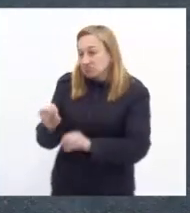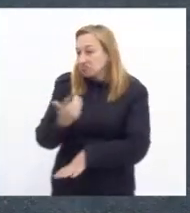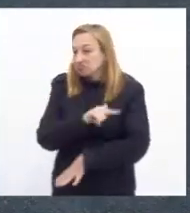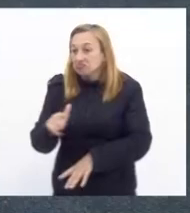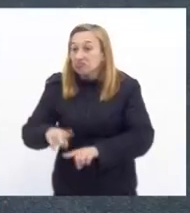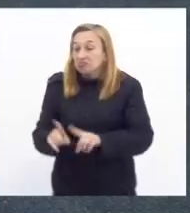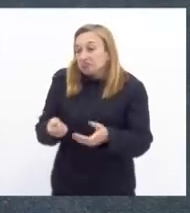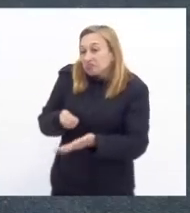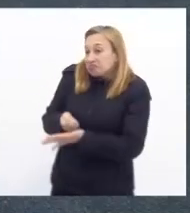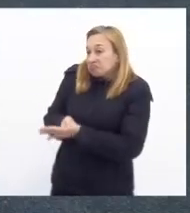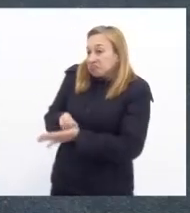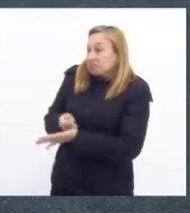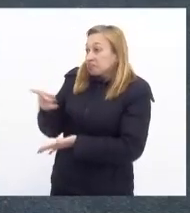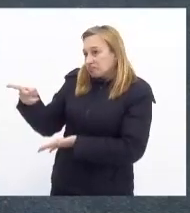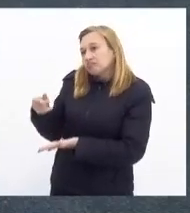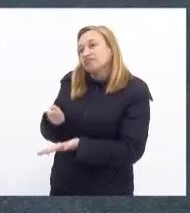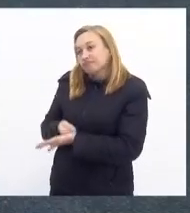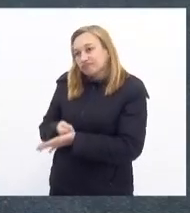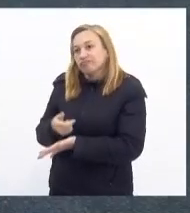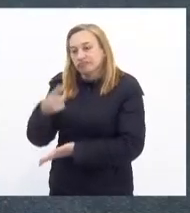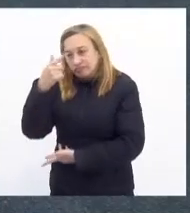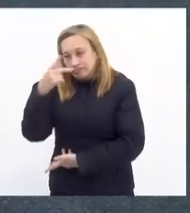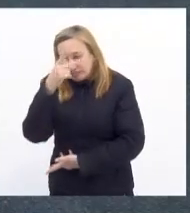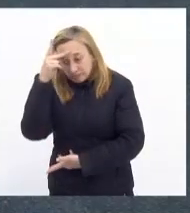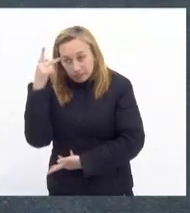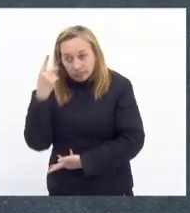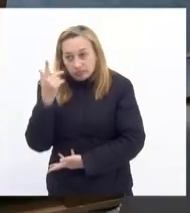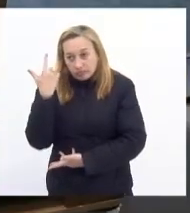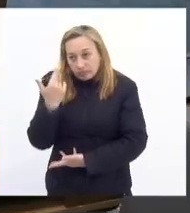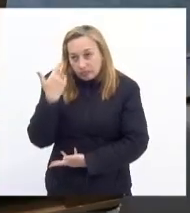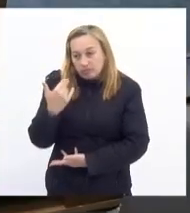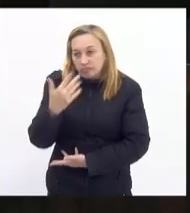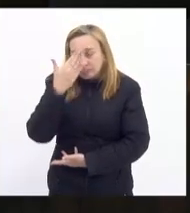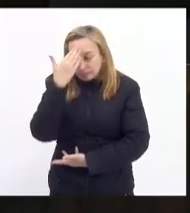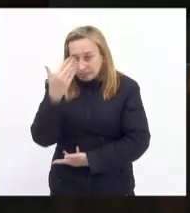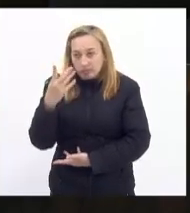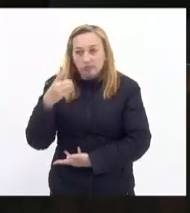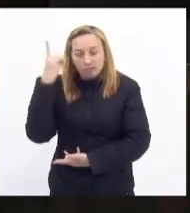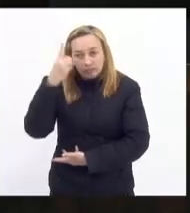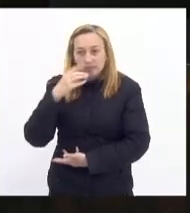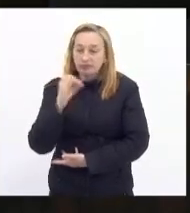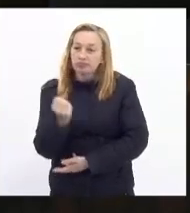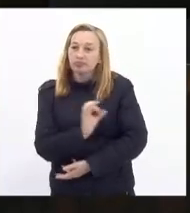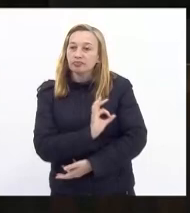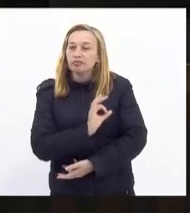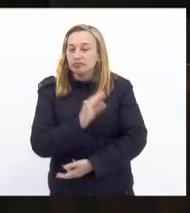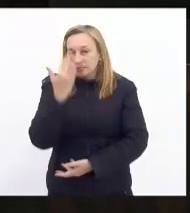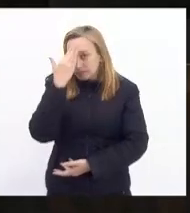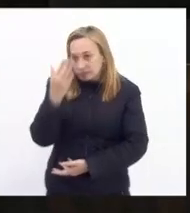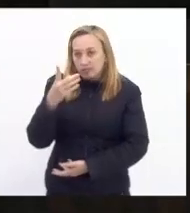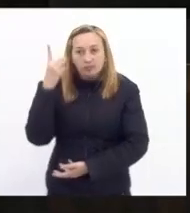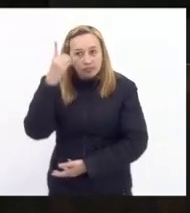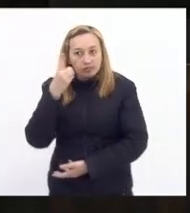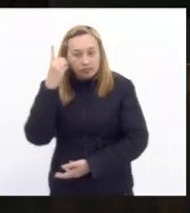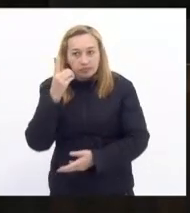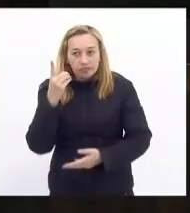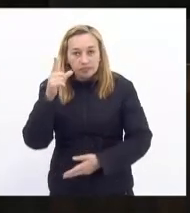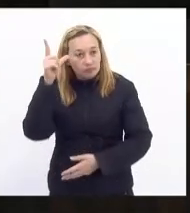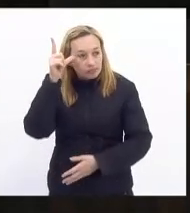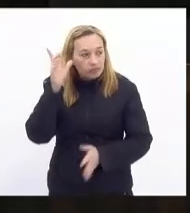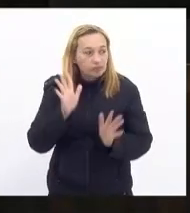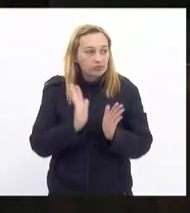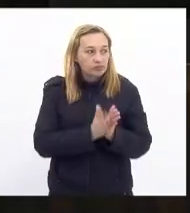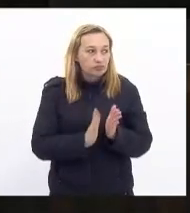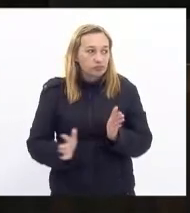cobrar, estão ali para cobrar do cidadão comum. Muito obrigada, deputada Marta Rocha. Agradecendo a deputada Lucinha, encerra-se a ordem